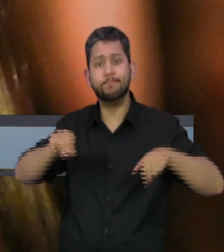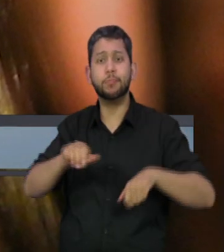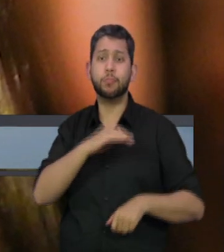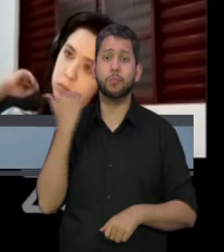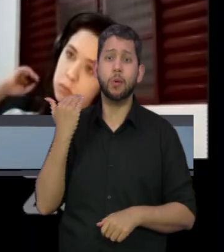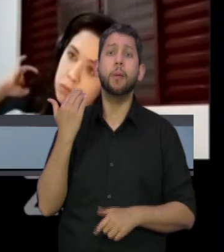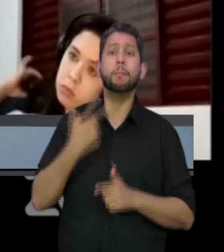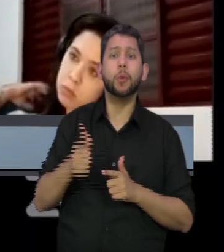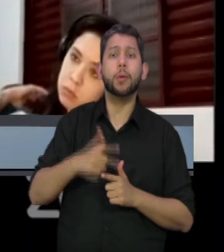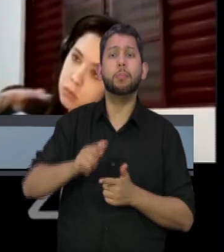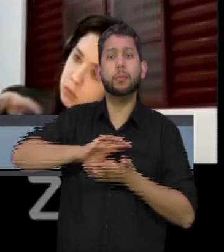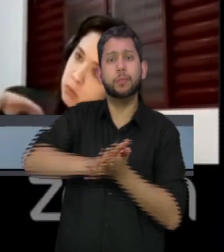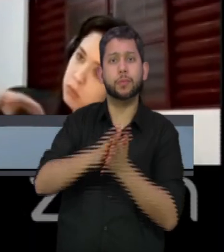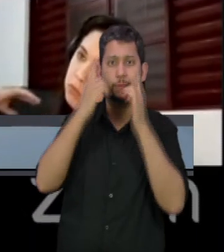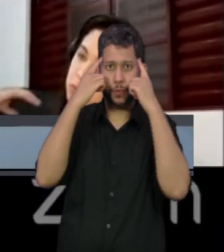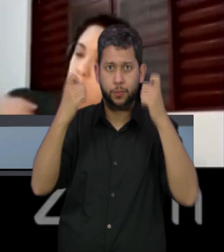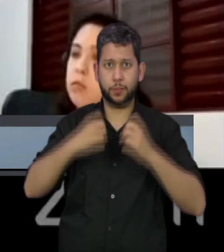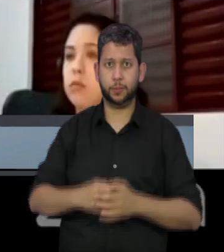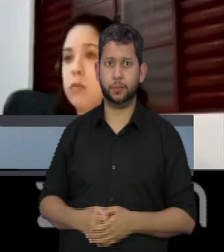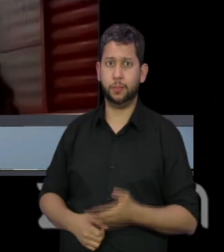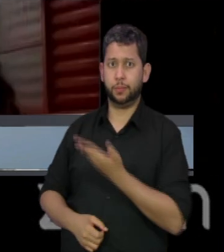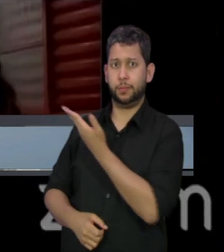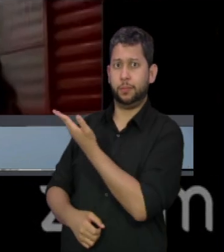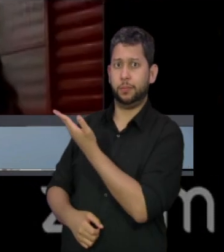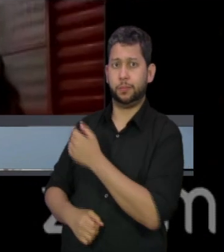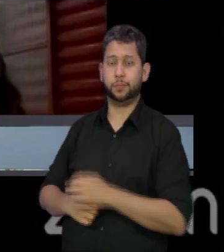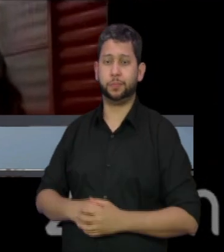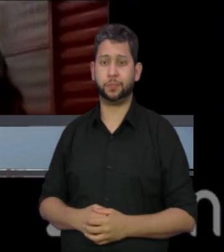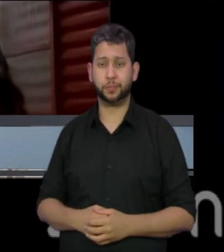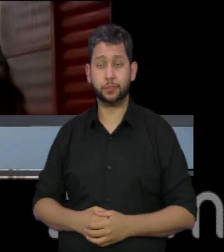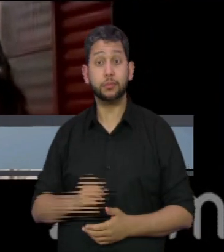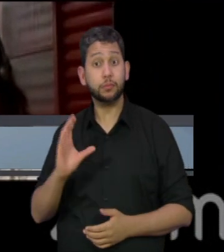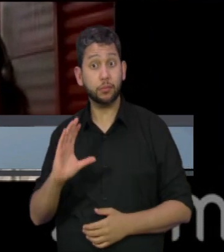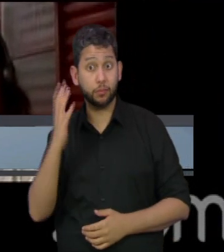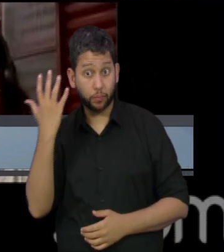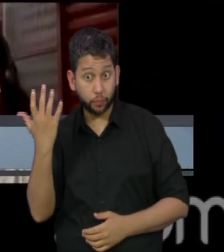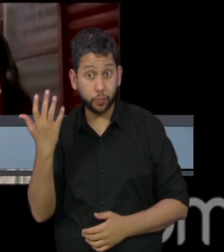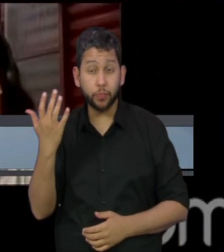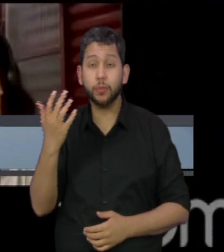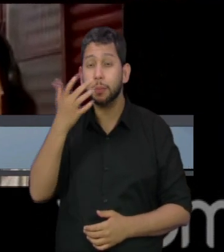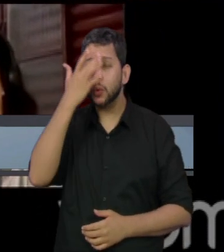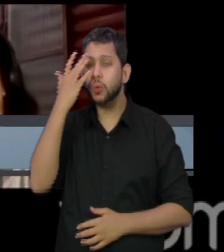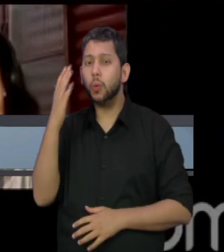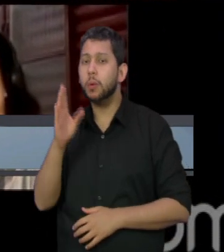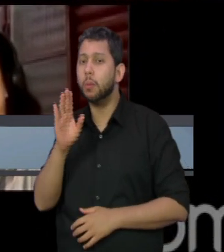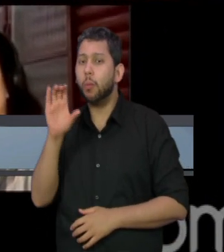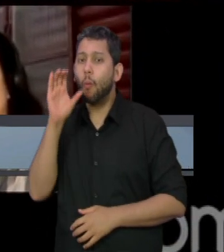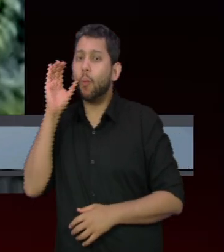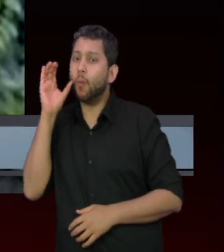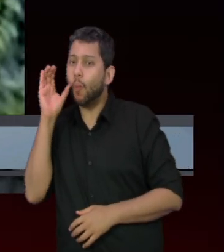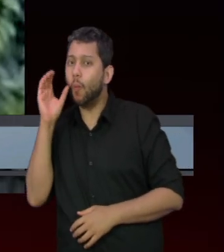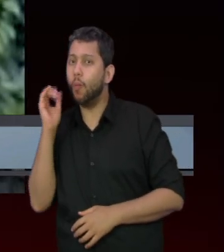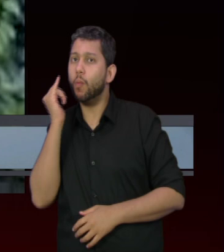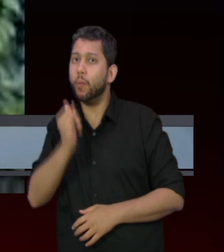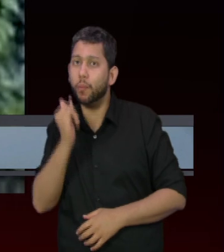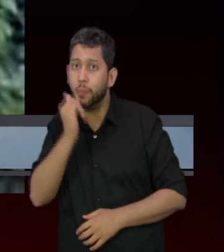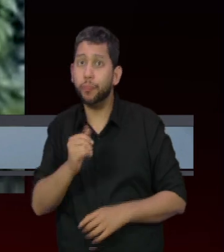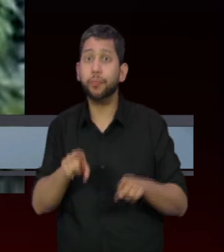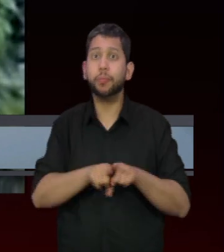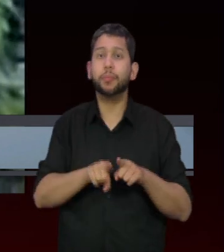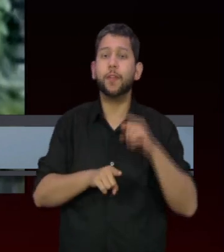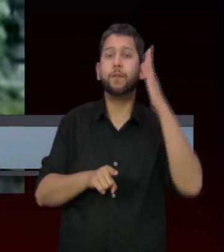mulheres. A acabou delineando casos anônimos e também casos